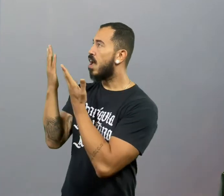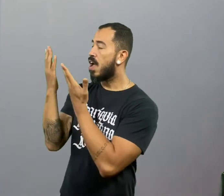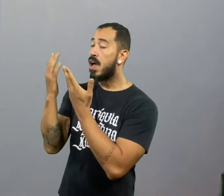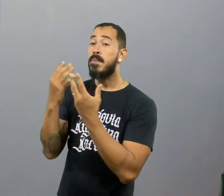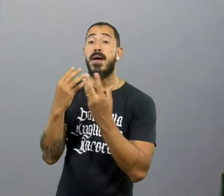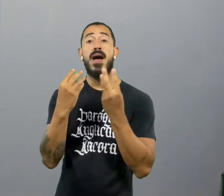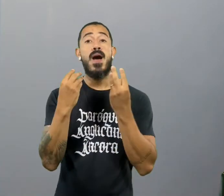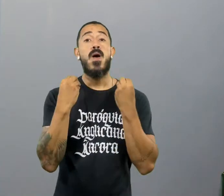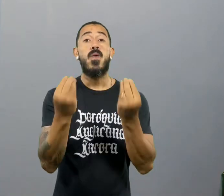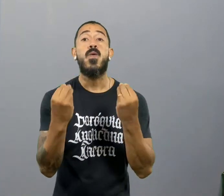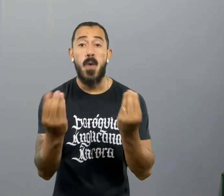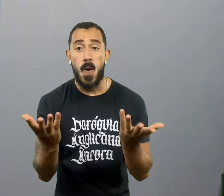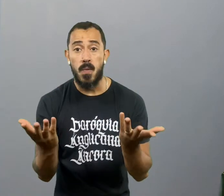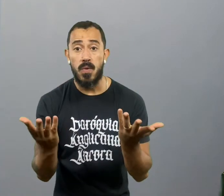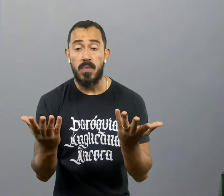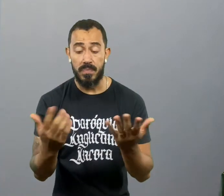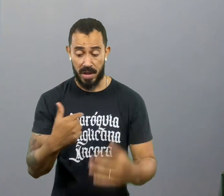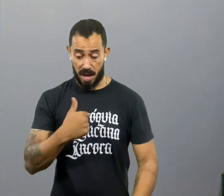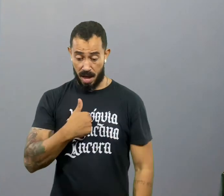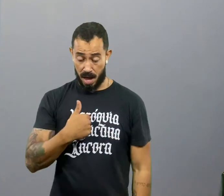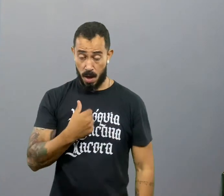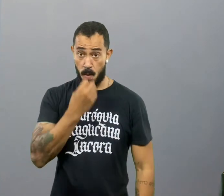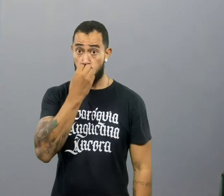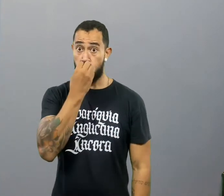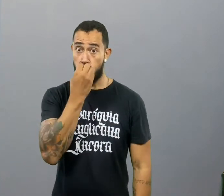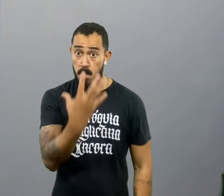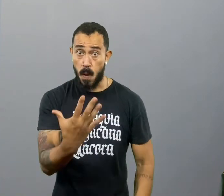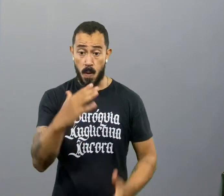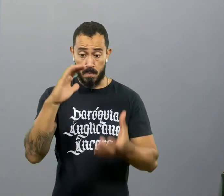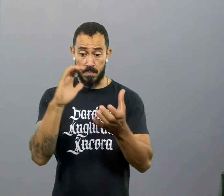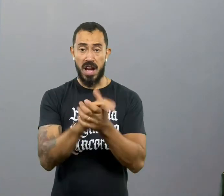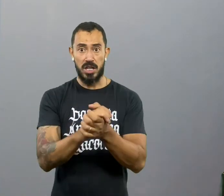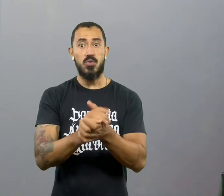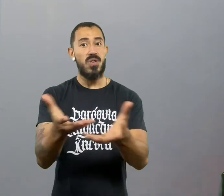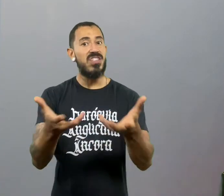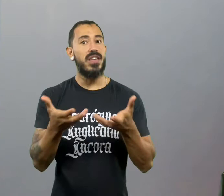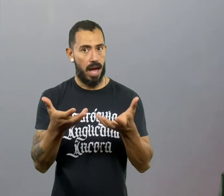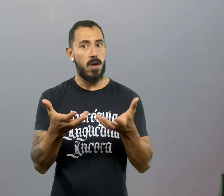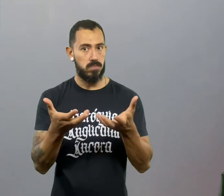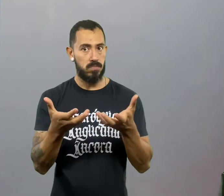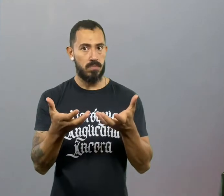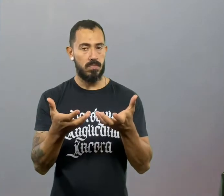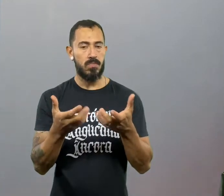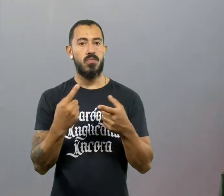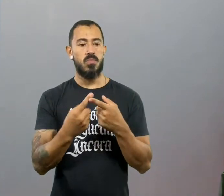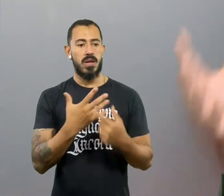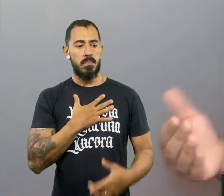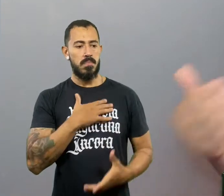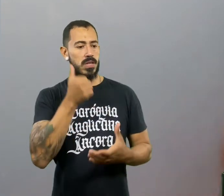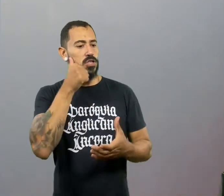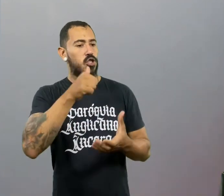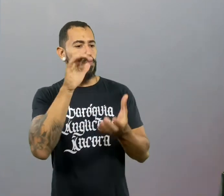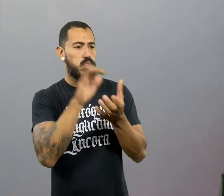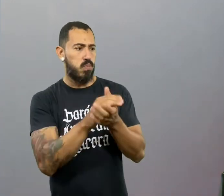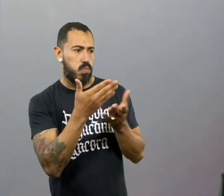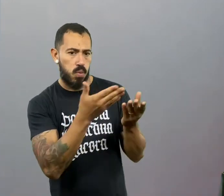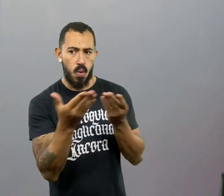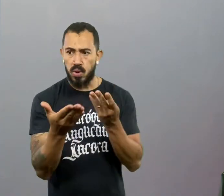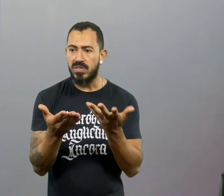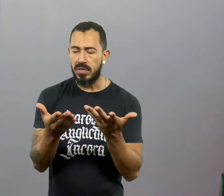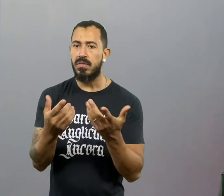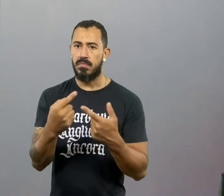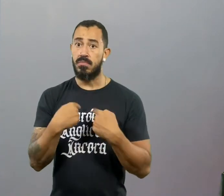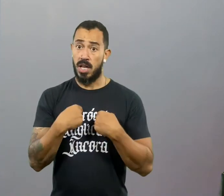isso. Na prática, primeiro eu quero ser um bom marido. Eu dedico o meu tempo à minha esposa. Outras coisas não devem entrar na minha prioridade.